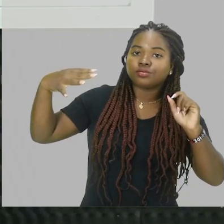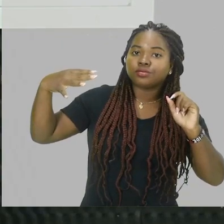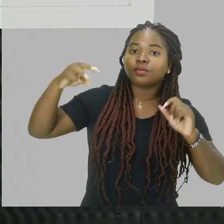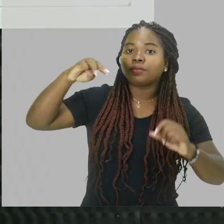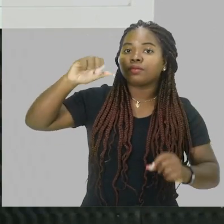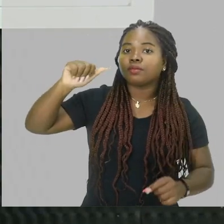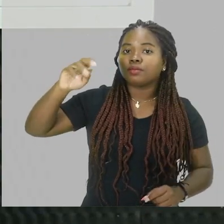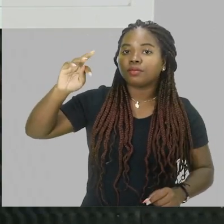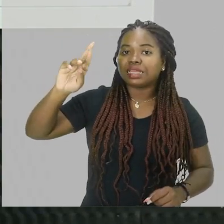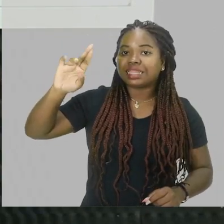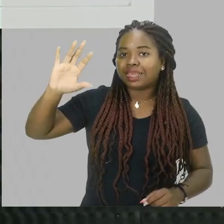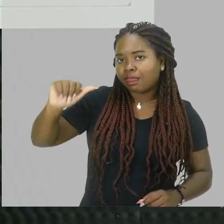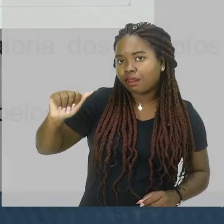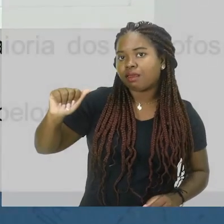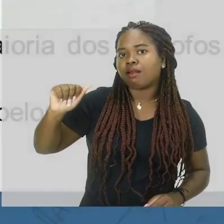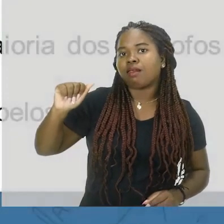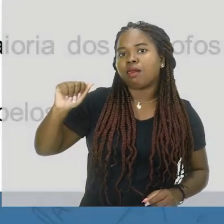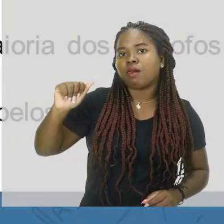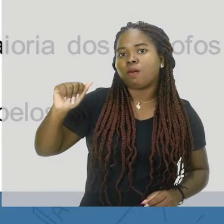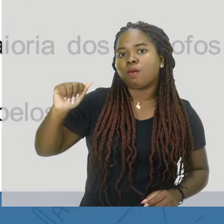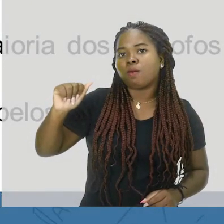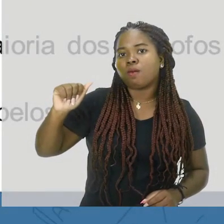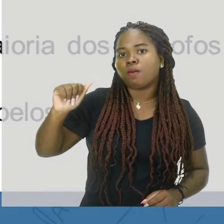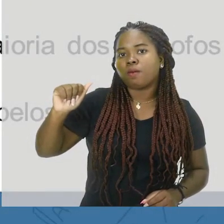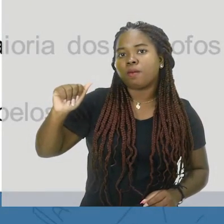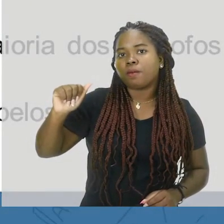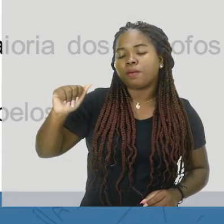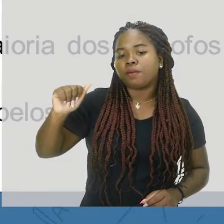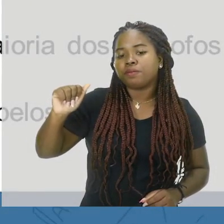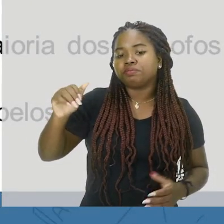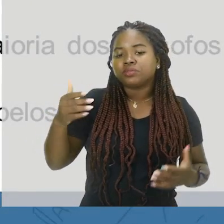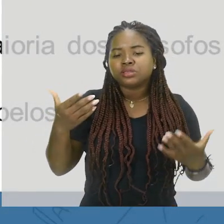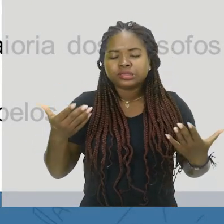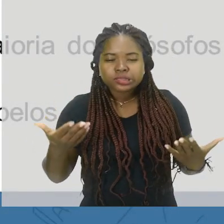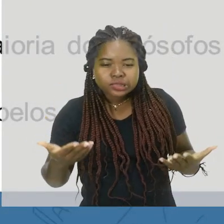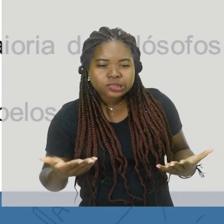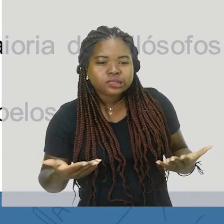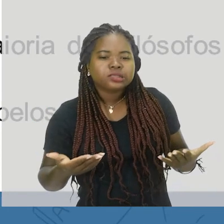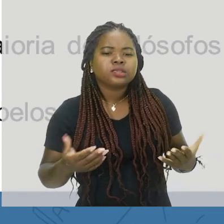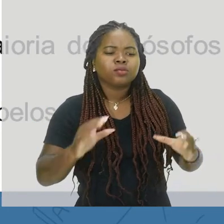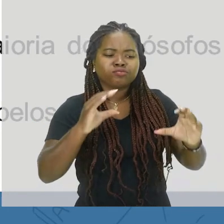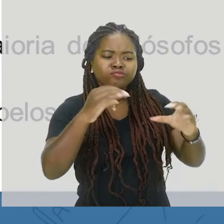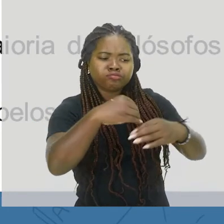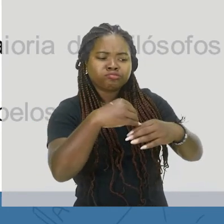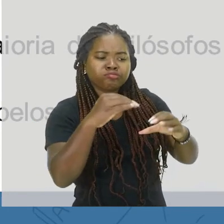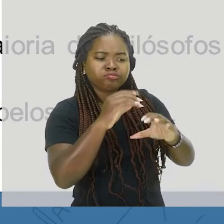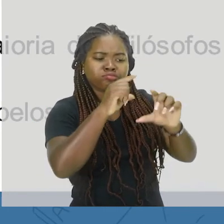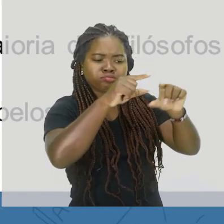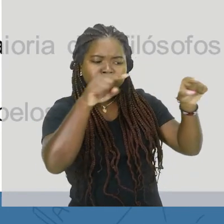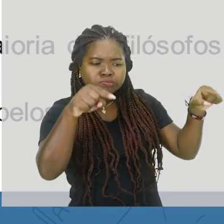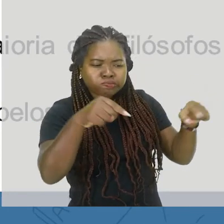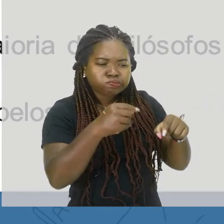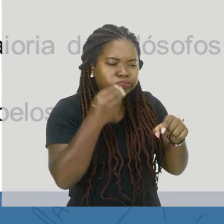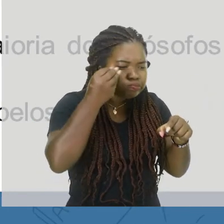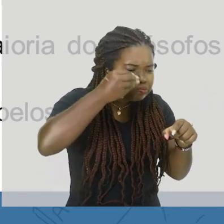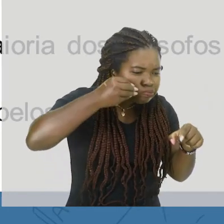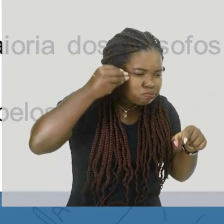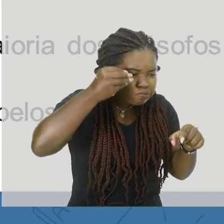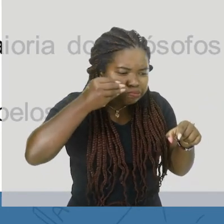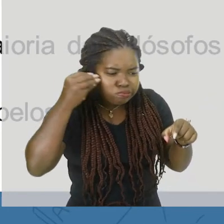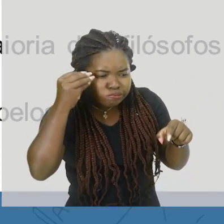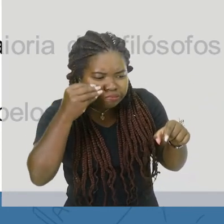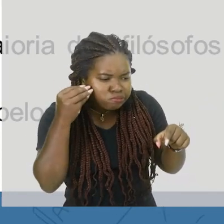matéria, certo? Tá ok? Então, Newton lá, no seu laboratório, ele começou a fazer todo